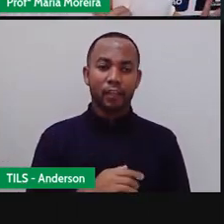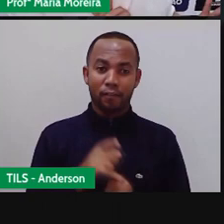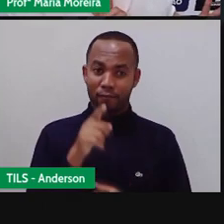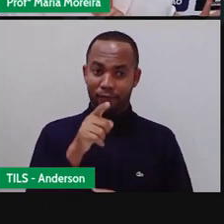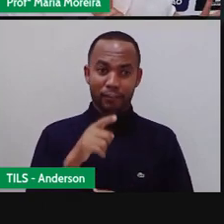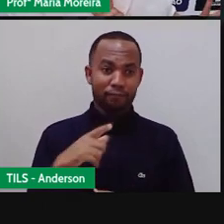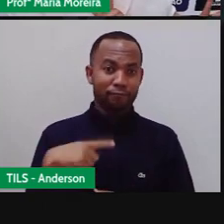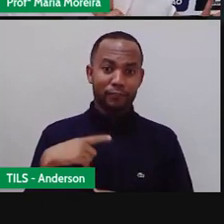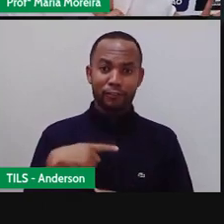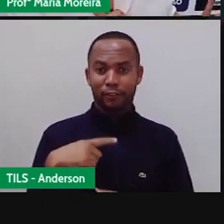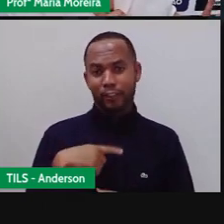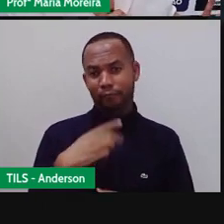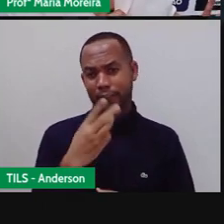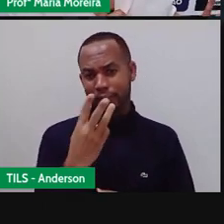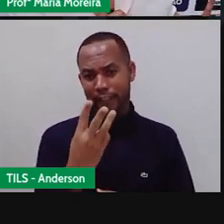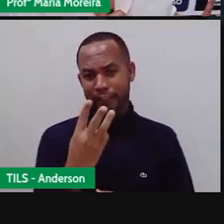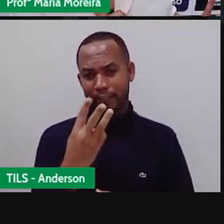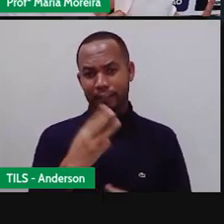você, Anderson?